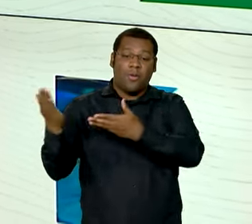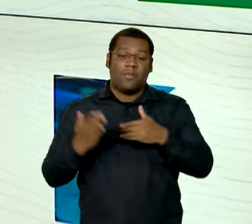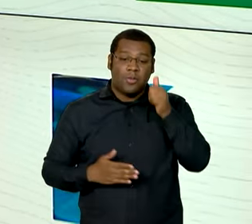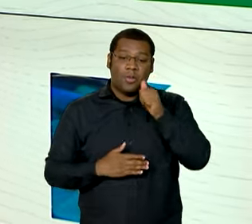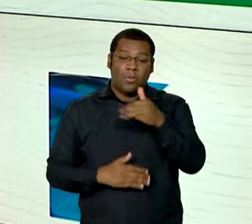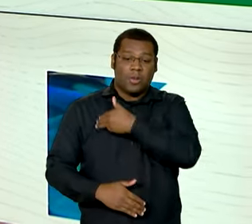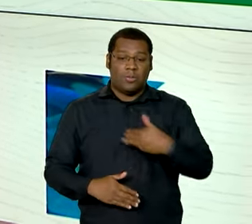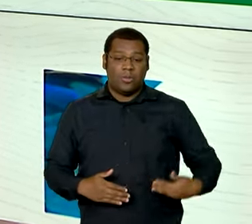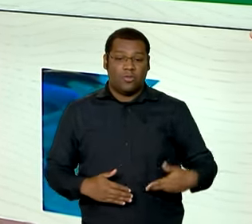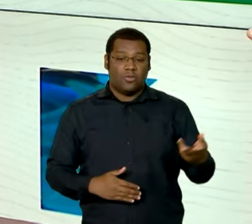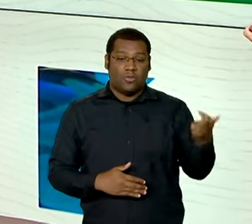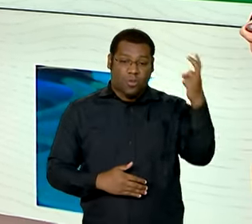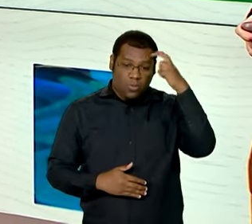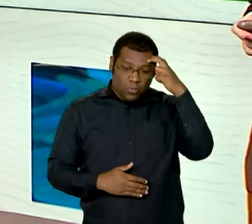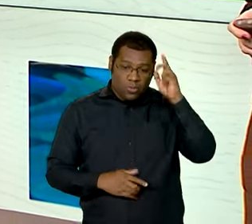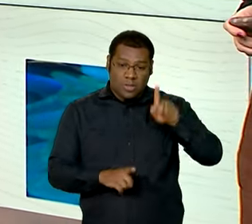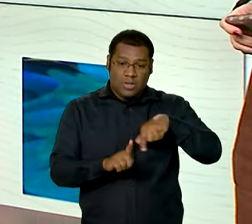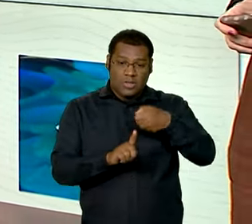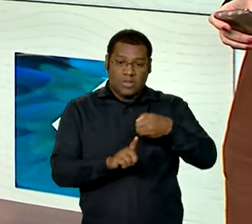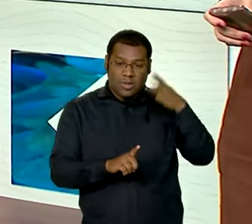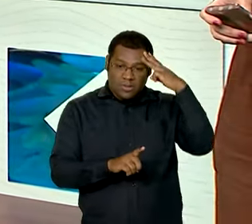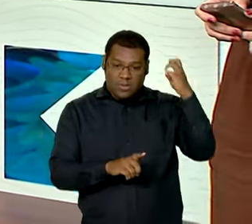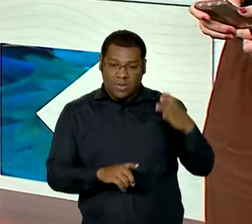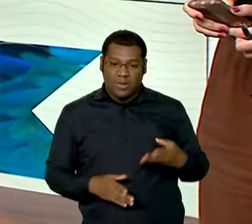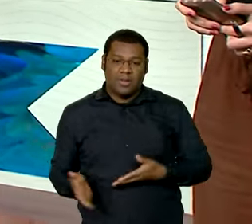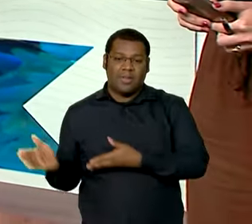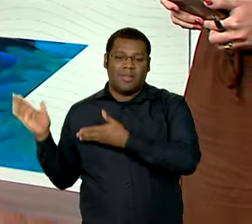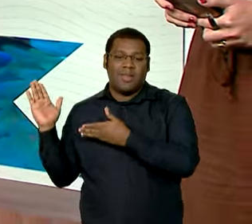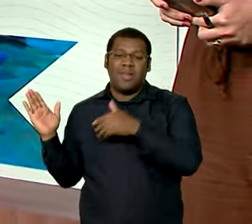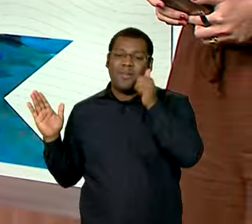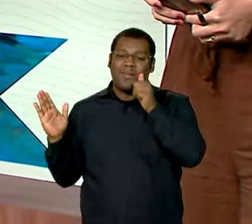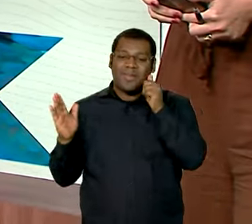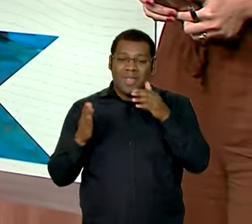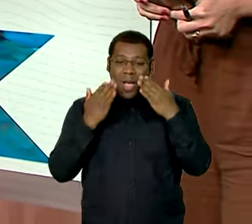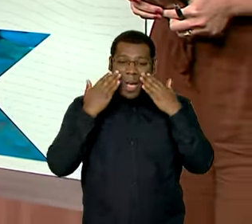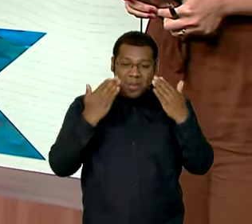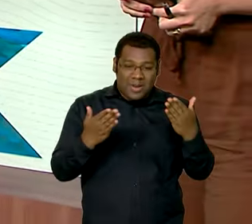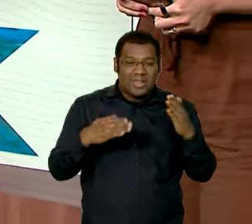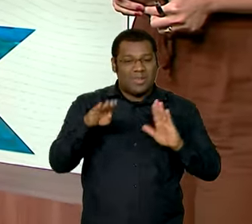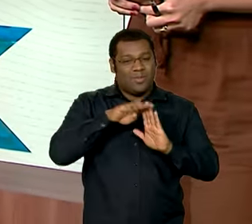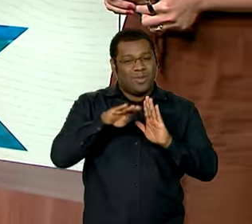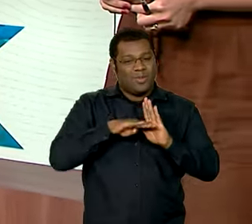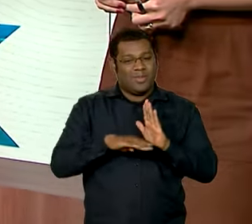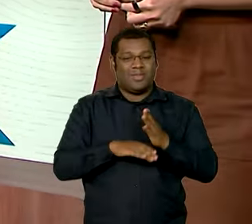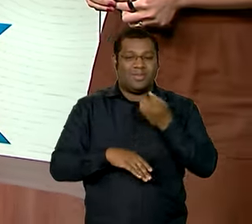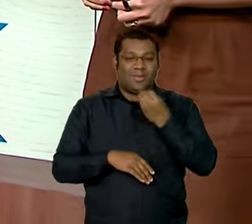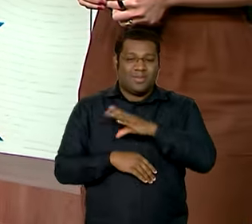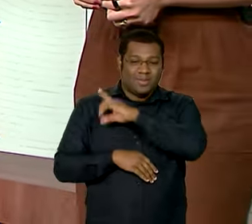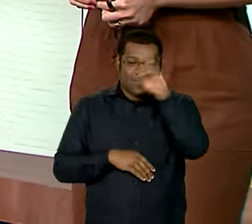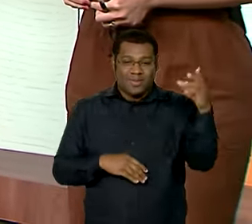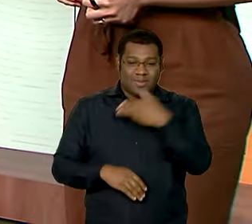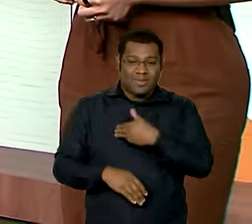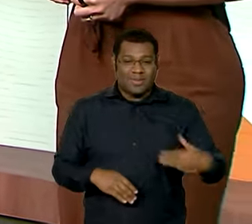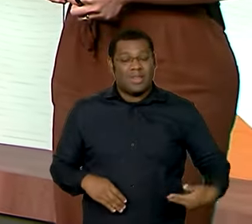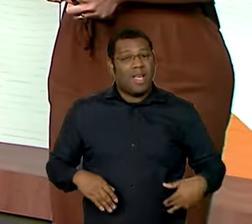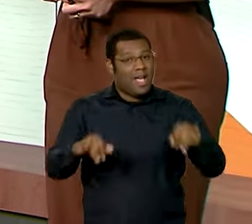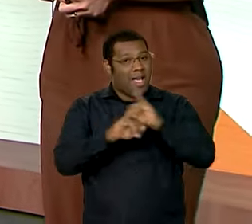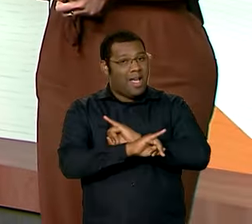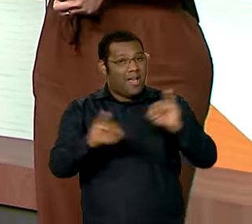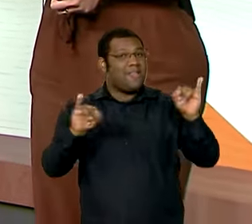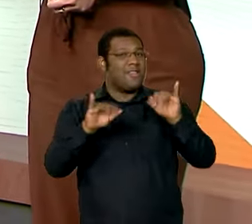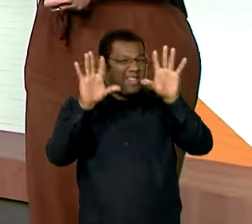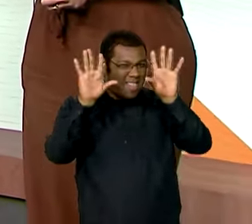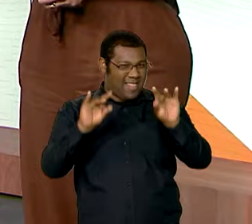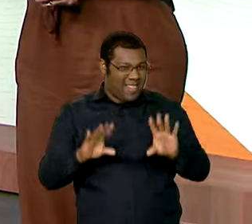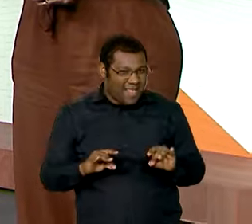Margarete Menezes e a Karine Mello na apresentadora do programa está aqui com a gente para trazer os destaques do Bom Dia Ministra